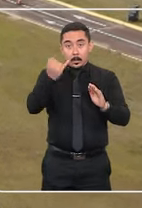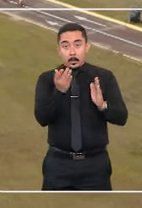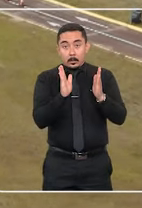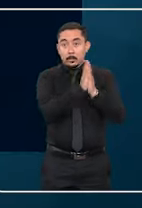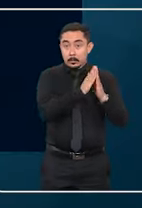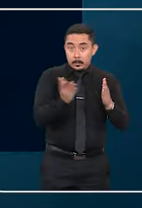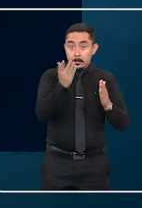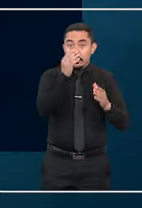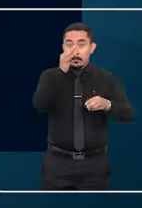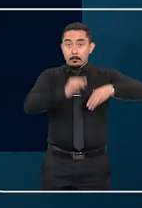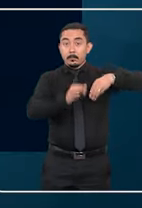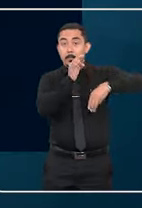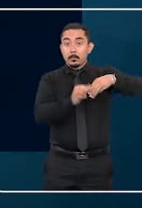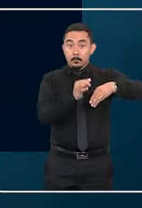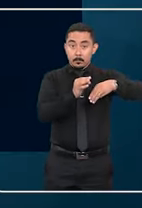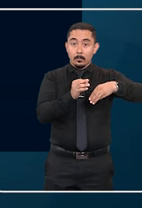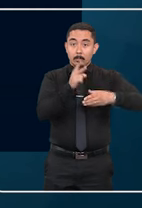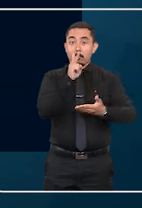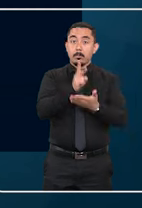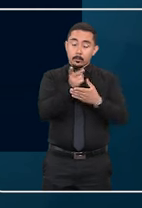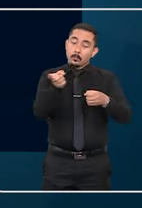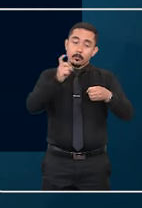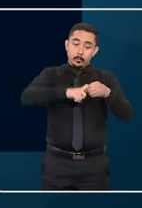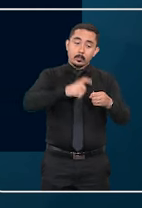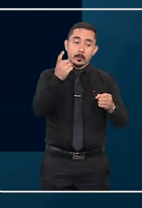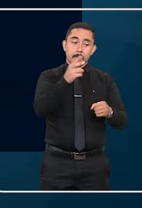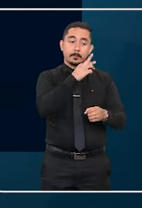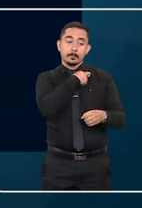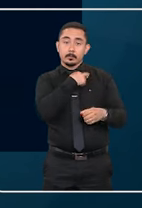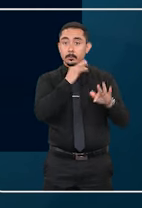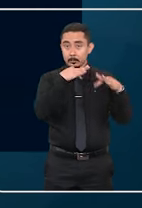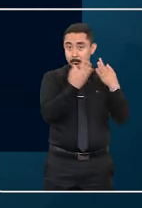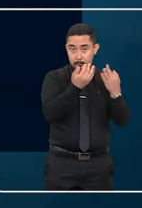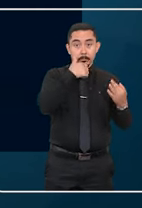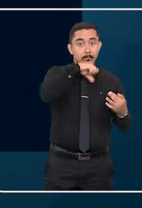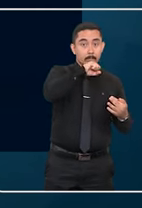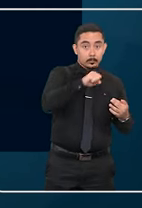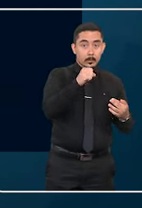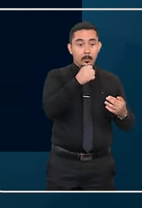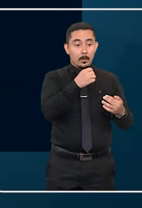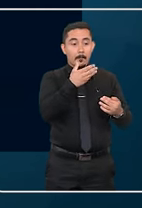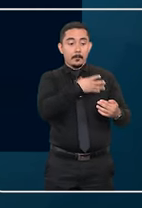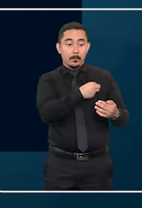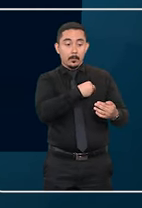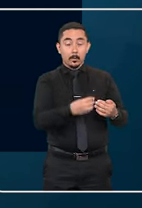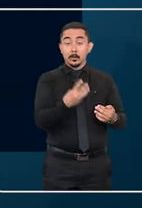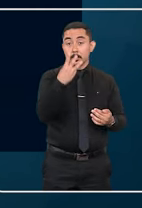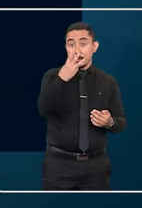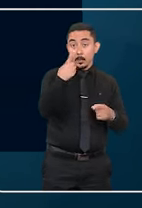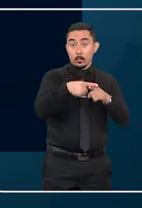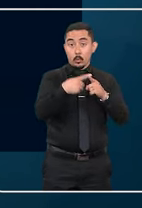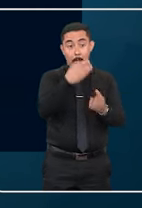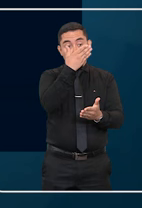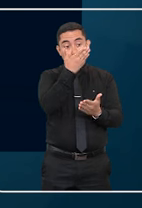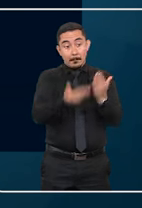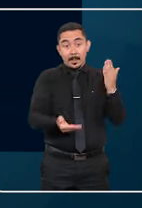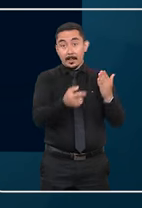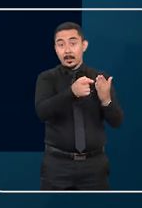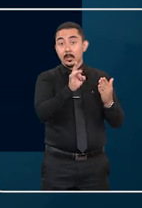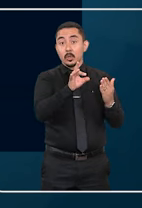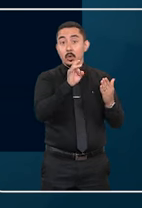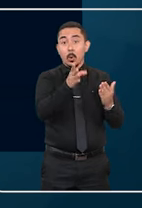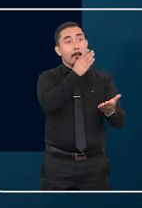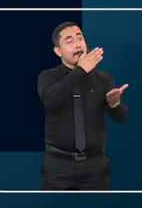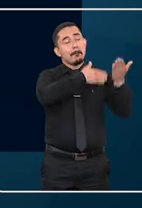STJ, os ministros reestabeleceram o poder familiar de uma mãe em relação aos seus três filhos, por entender que a destituição foi